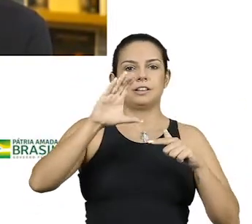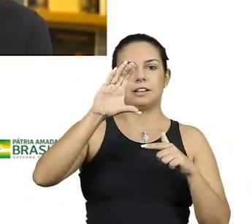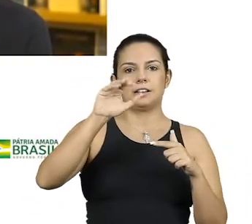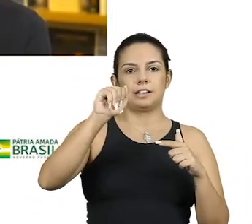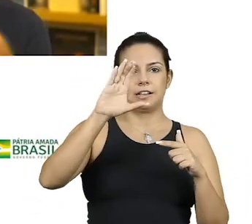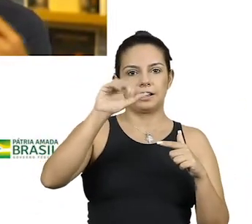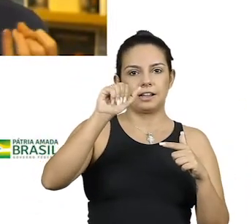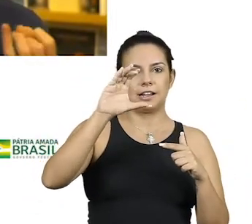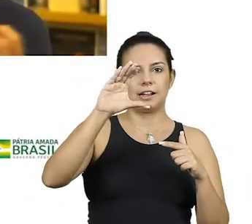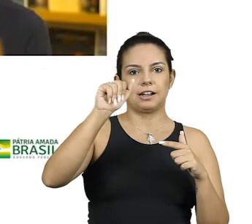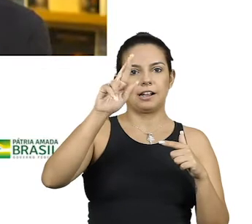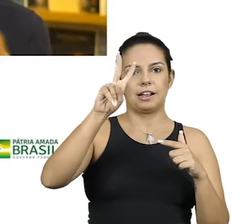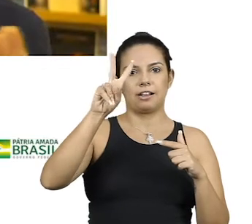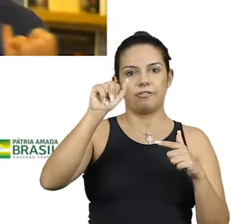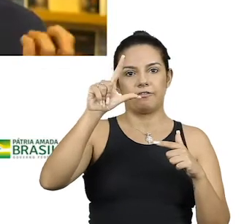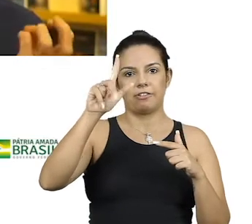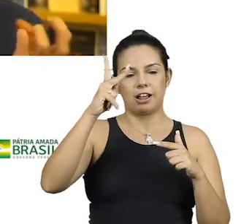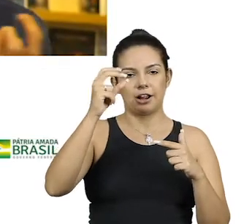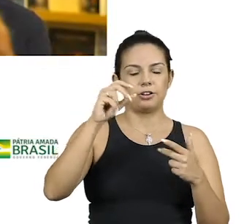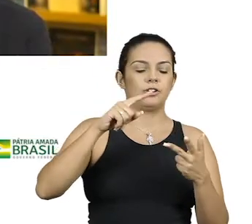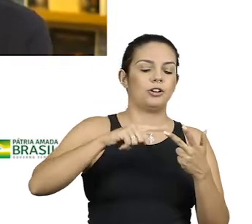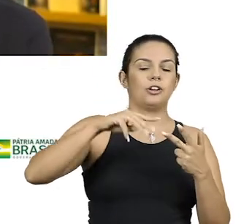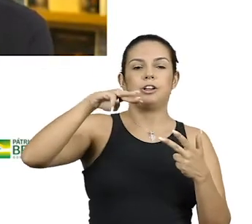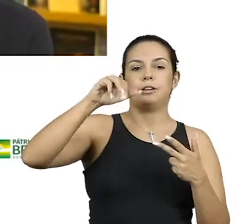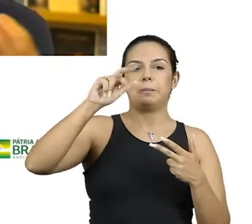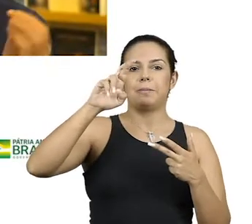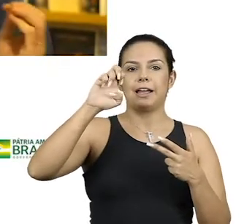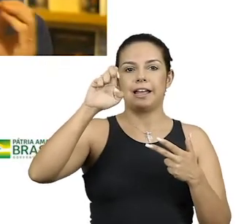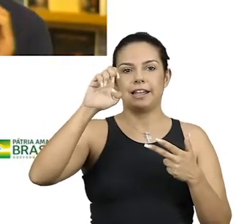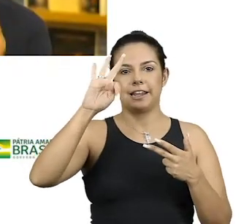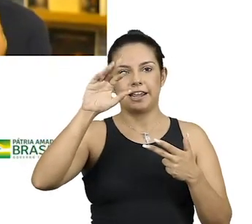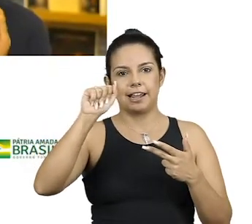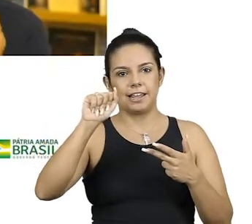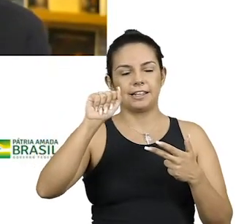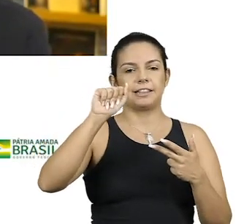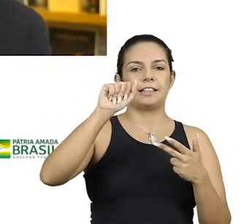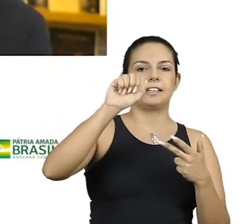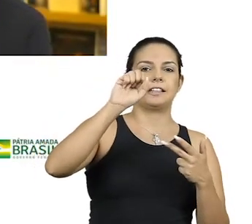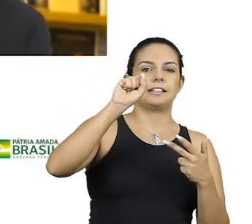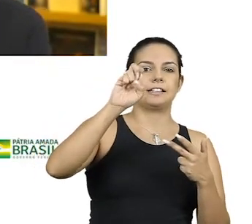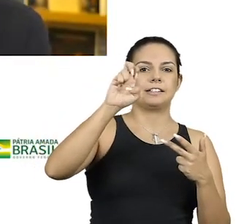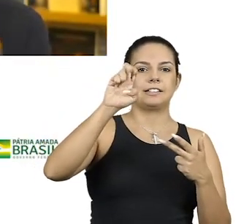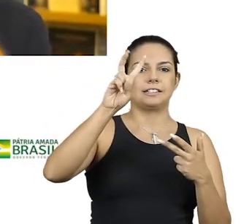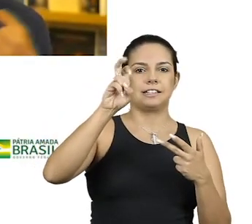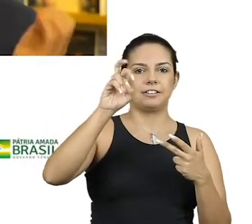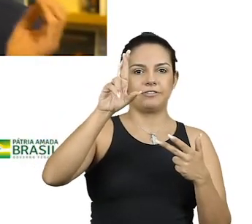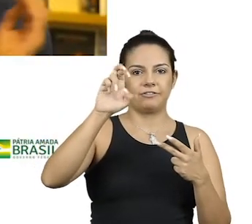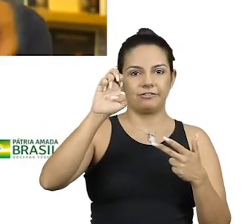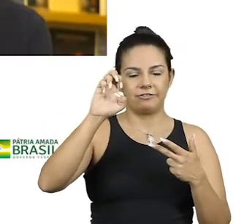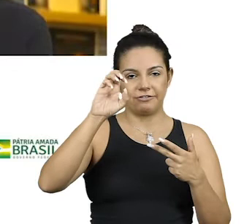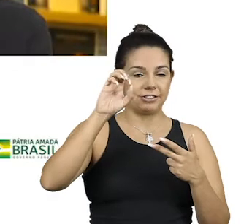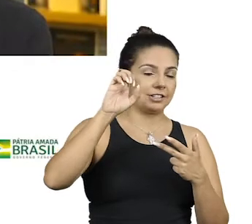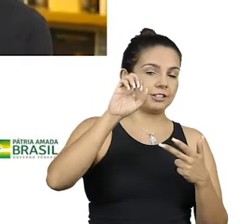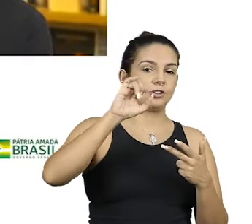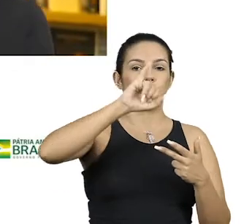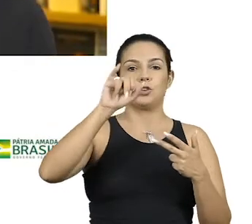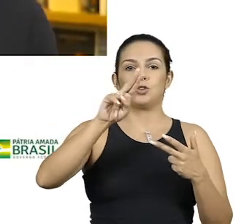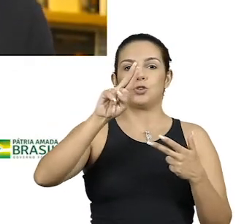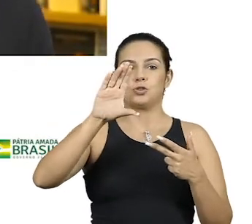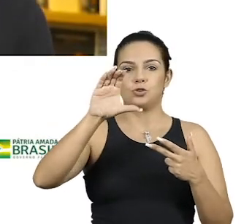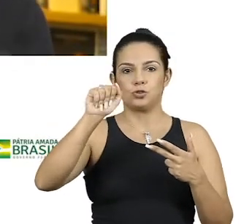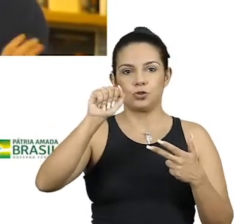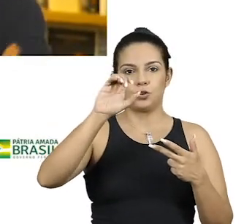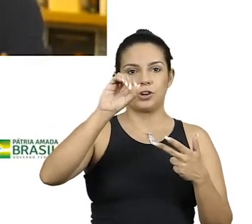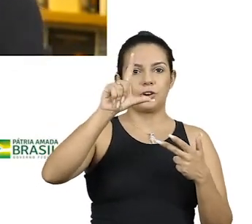José, Marieta Severo, Julia Gunn, Rodolfo Vaz, Juca Oliveira, Rodolfo